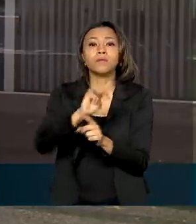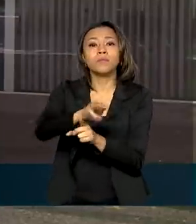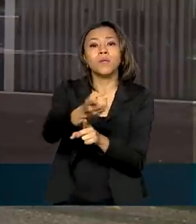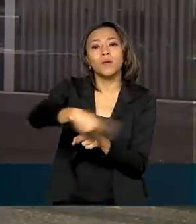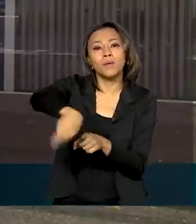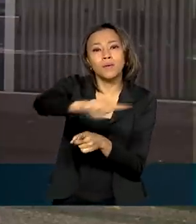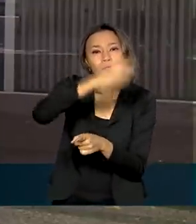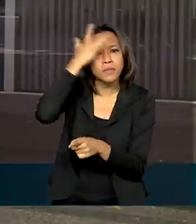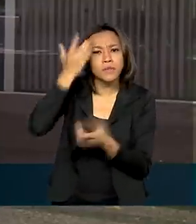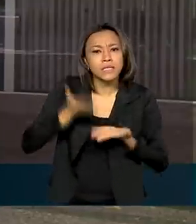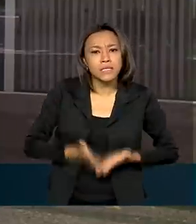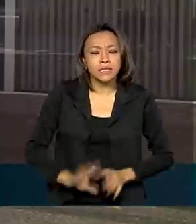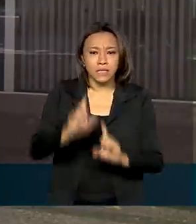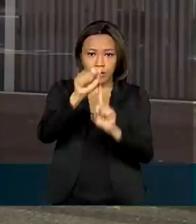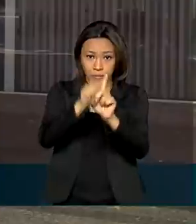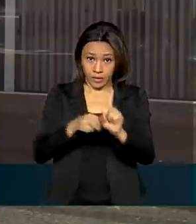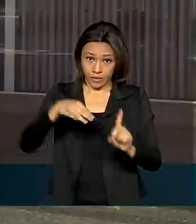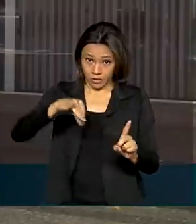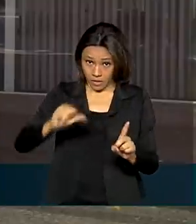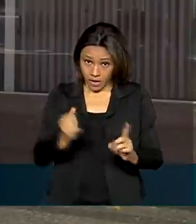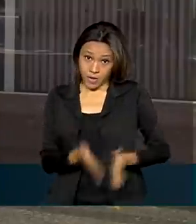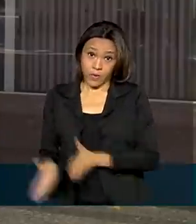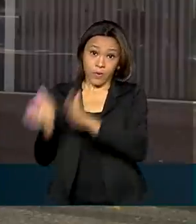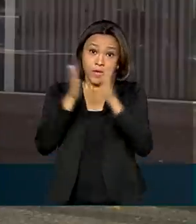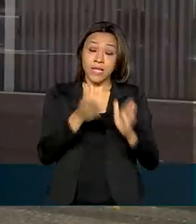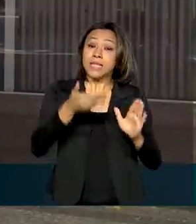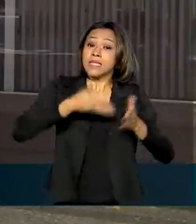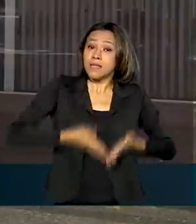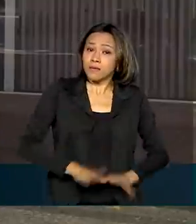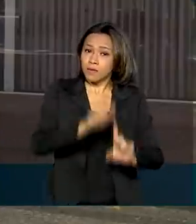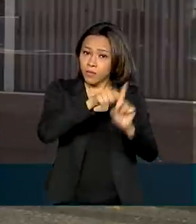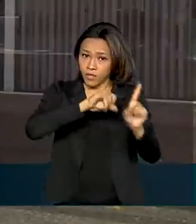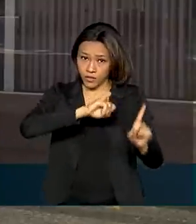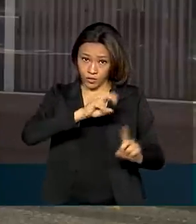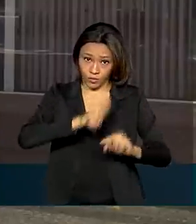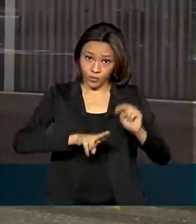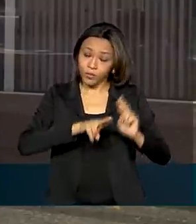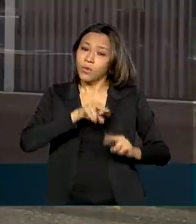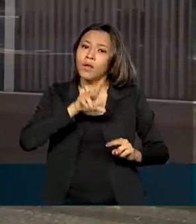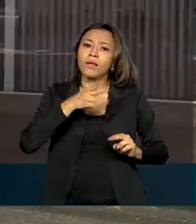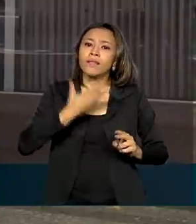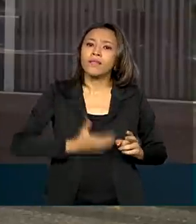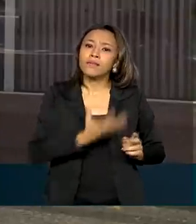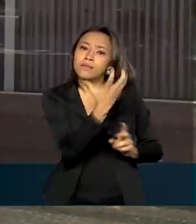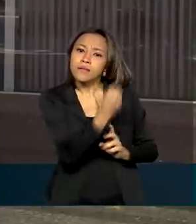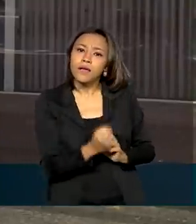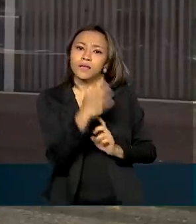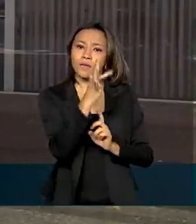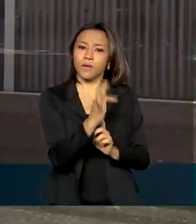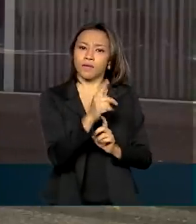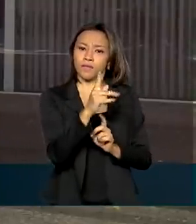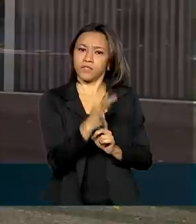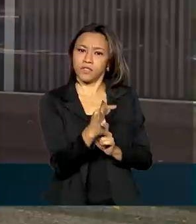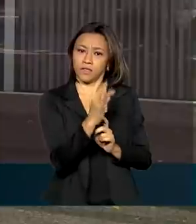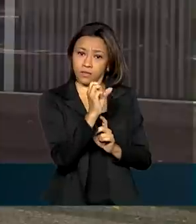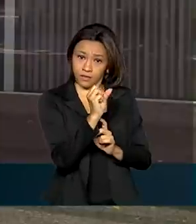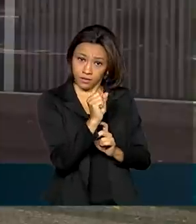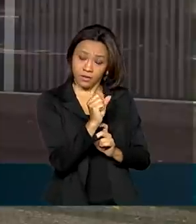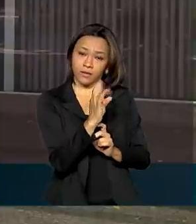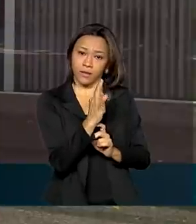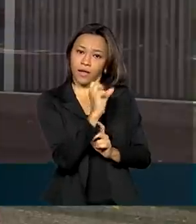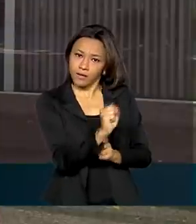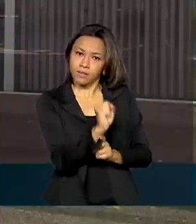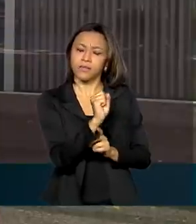nasceram no mês de maio. Já quem nasceu em junho vai poder fazer o saque do FGTS. 5 milhões de trabalhadores vão ser